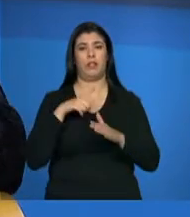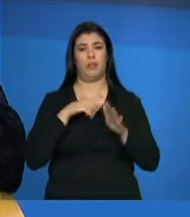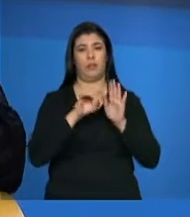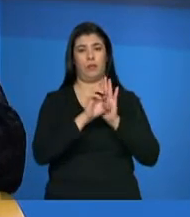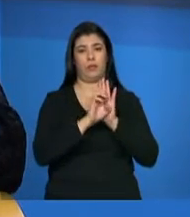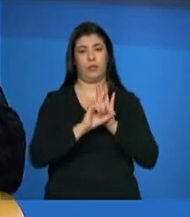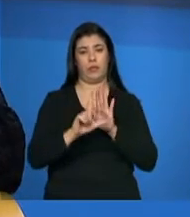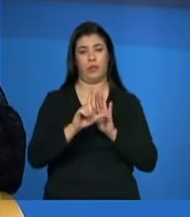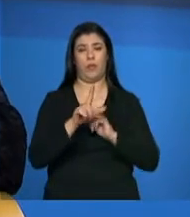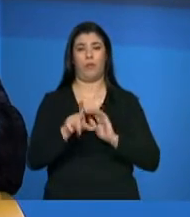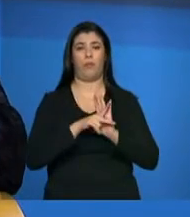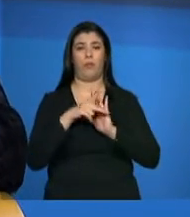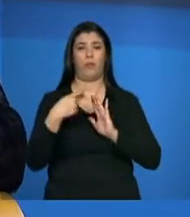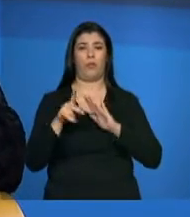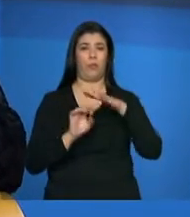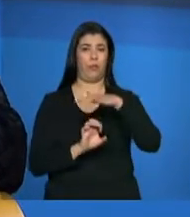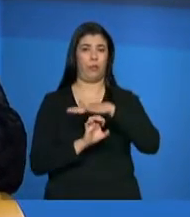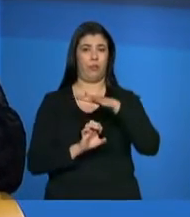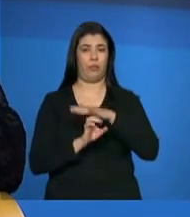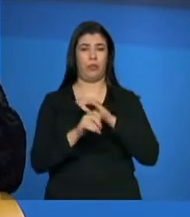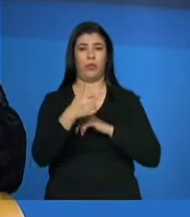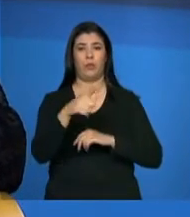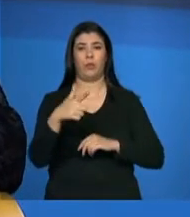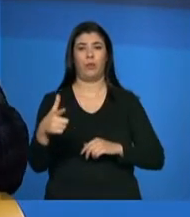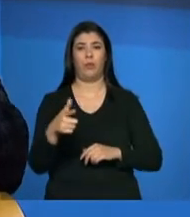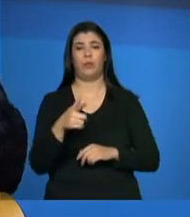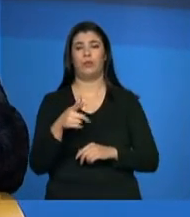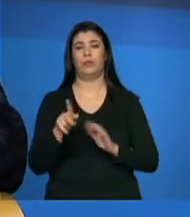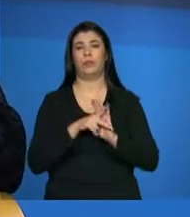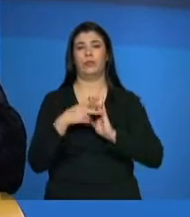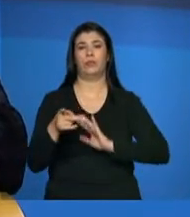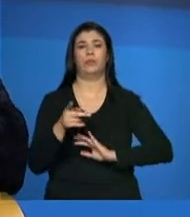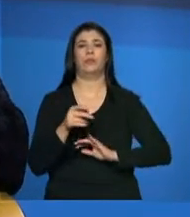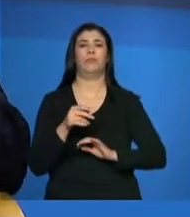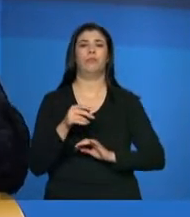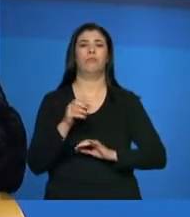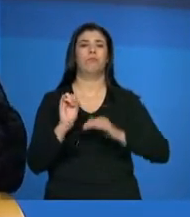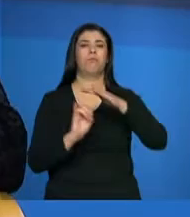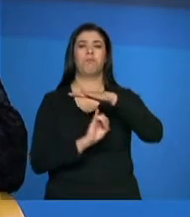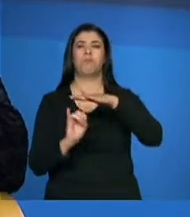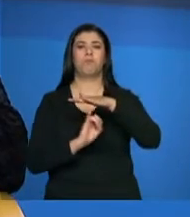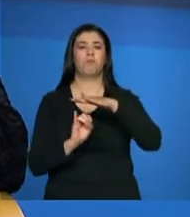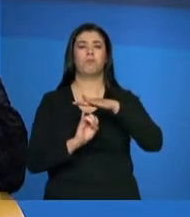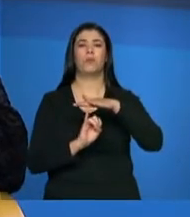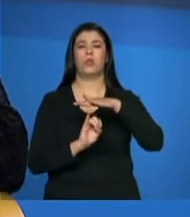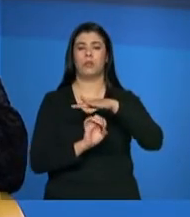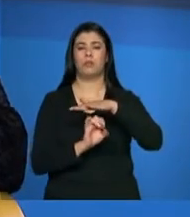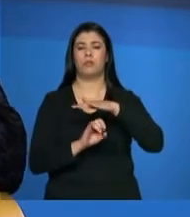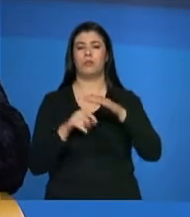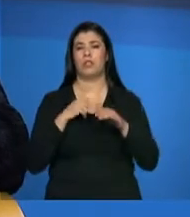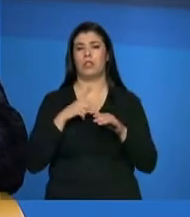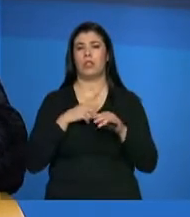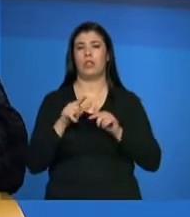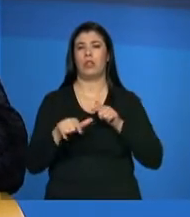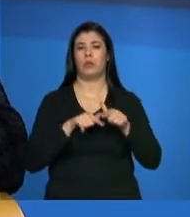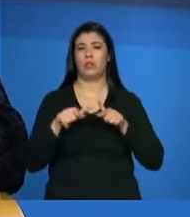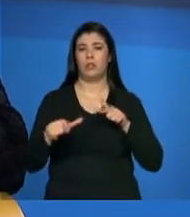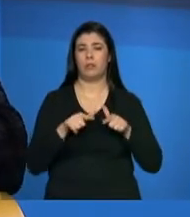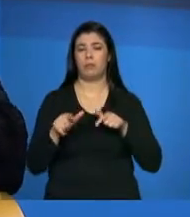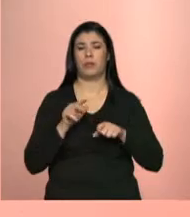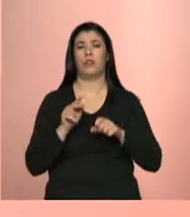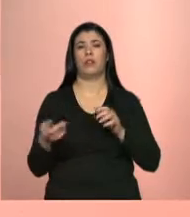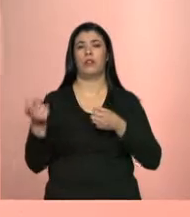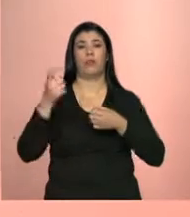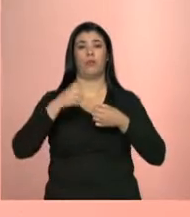vai ter ou uma empresa, ou uma organização que trabalhe com assistência técnica,